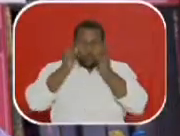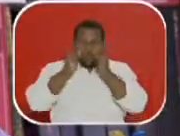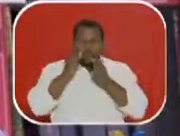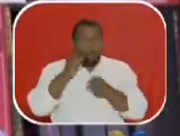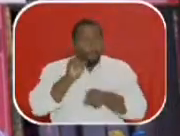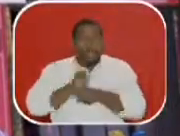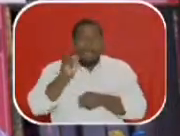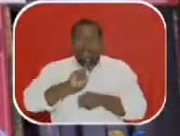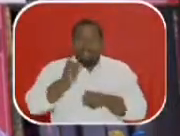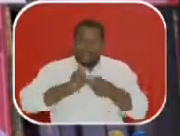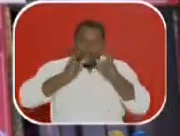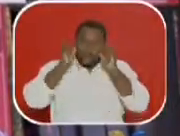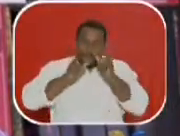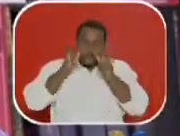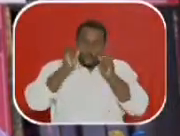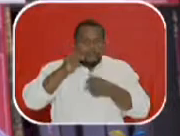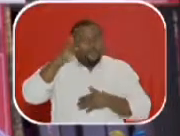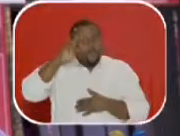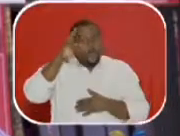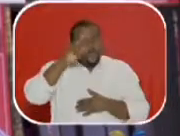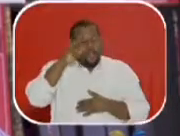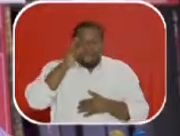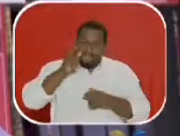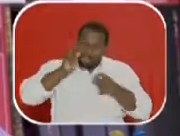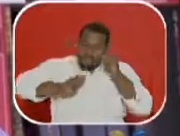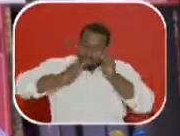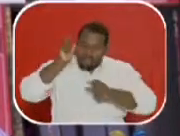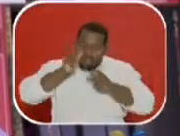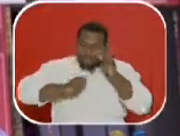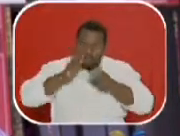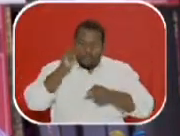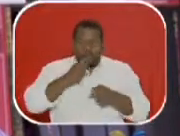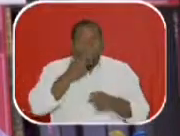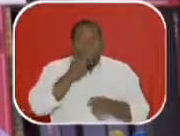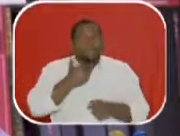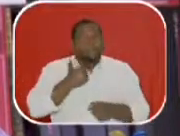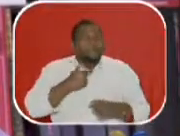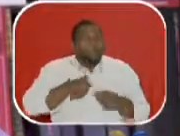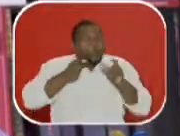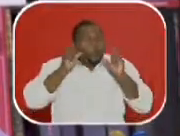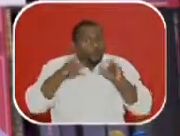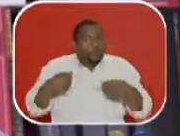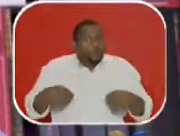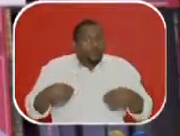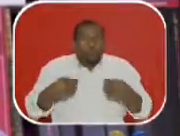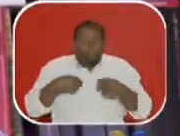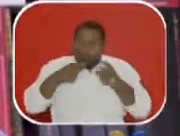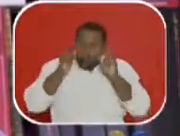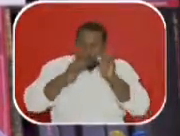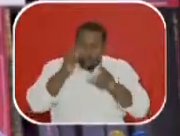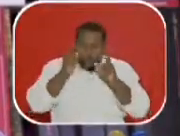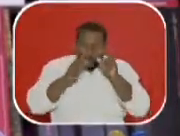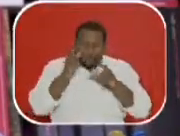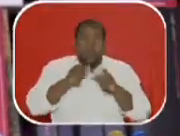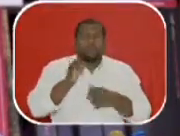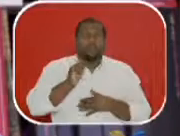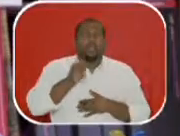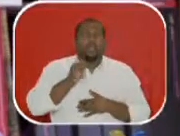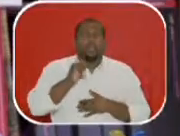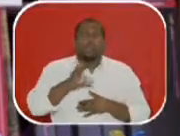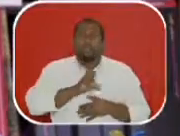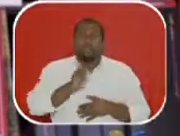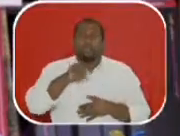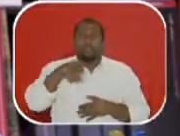Somos insaciáveis na nossa... Insaciáveis no nosso apetite por histórias. Somos consumidores vorazes de